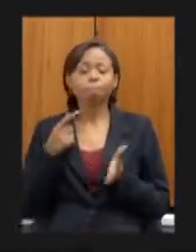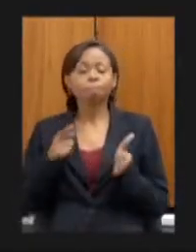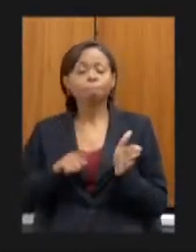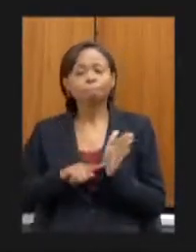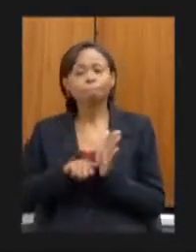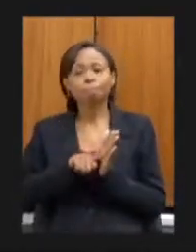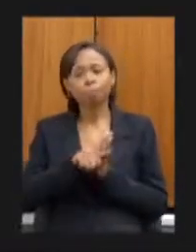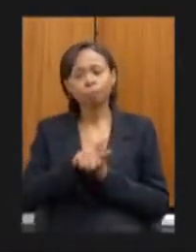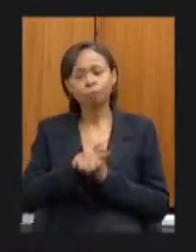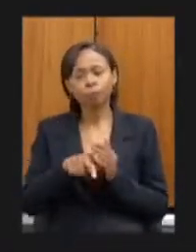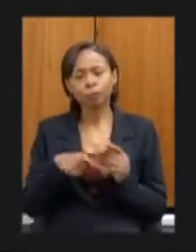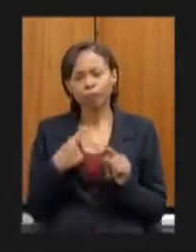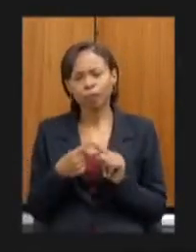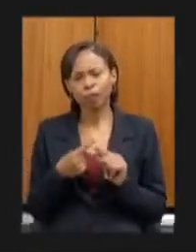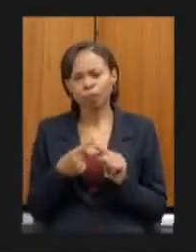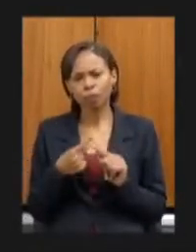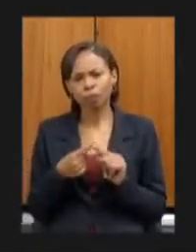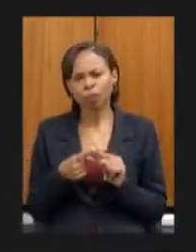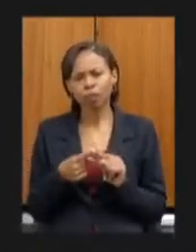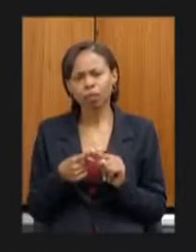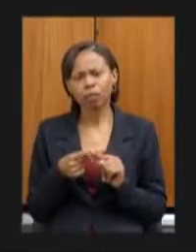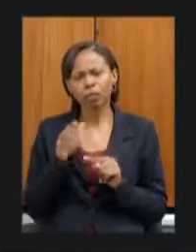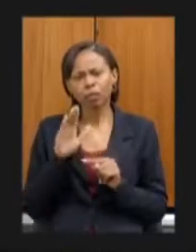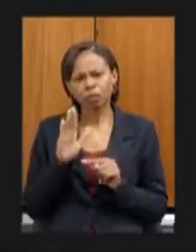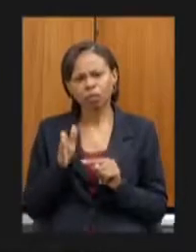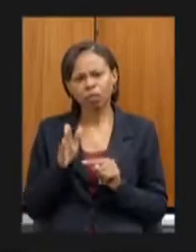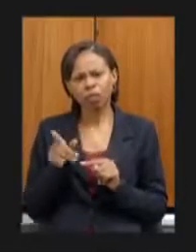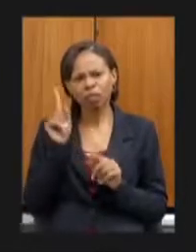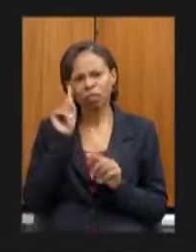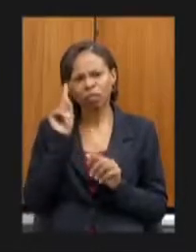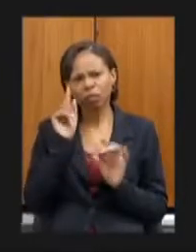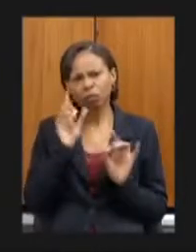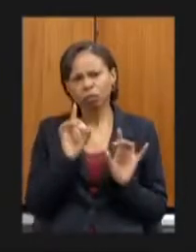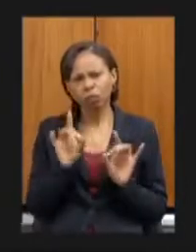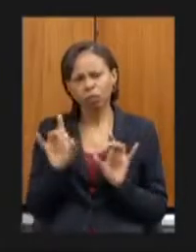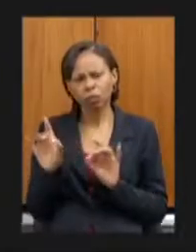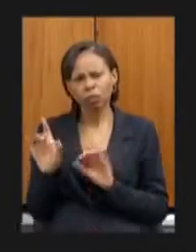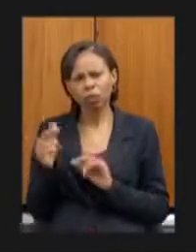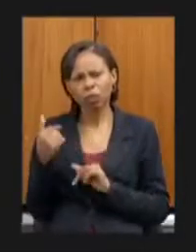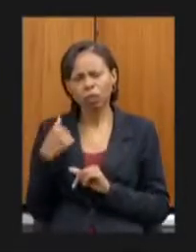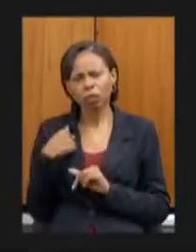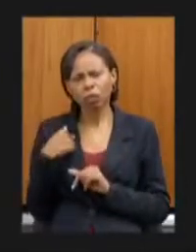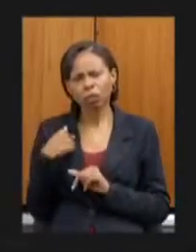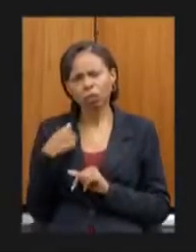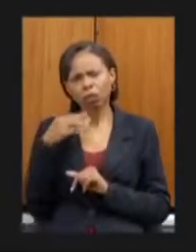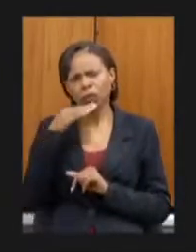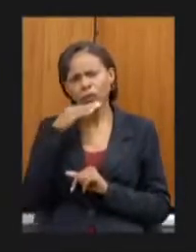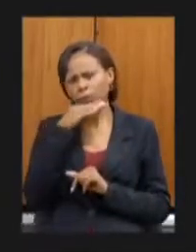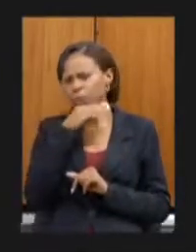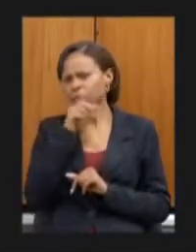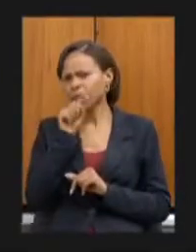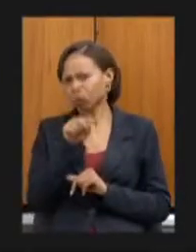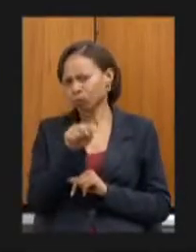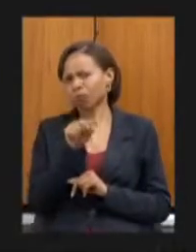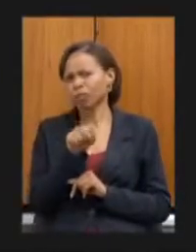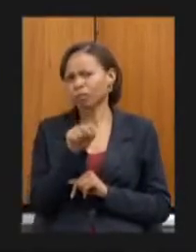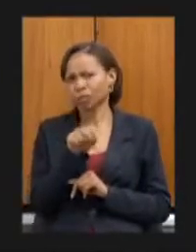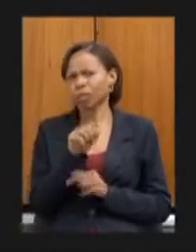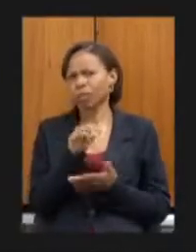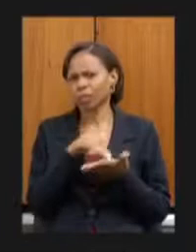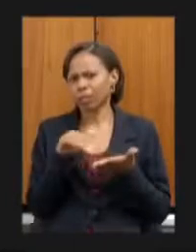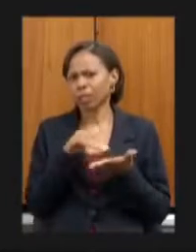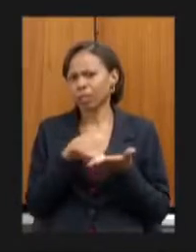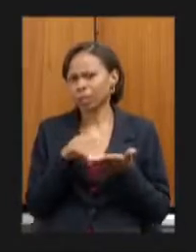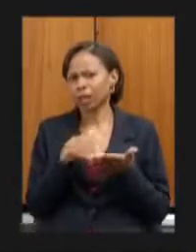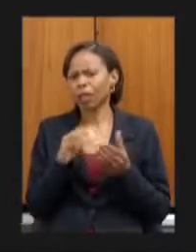porque já tenho pelo cotidiano que eu encontro em vossa excelência de